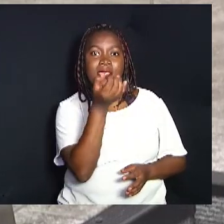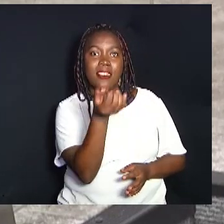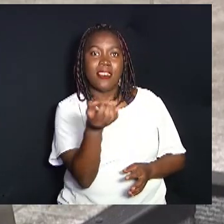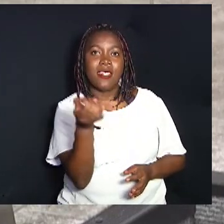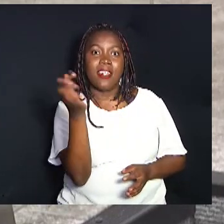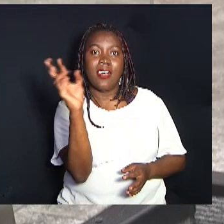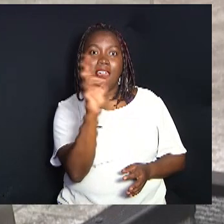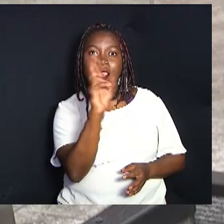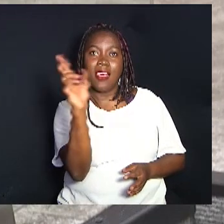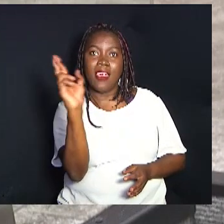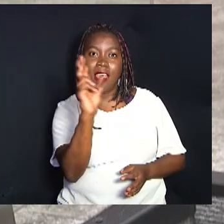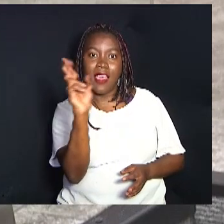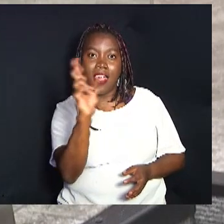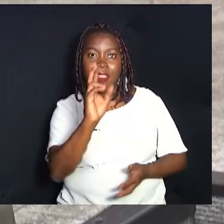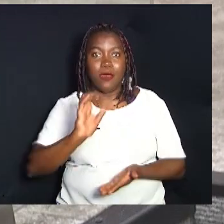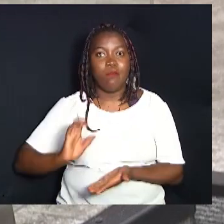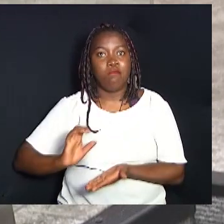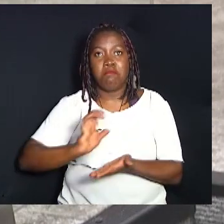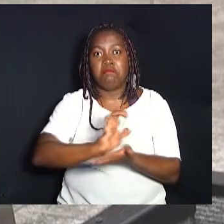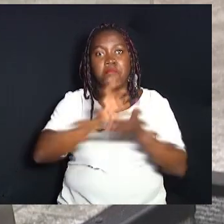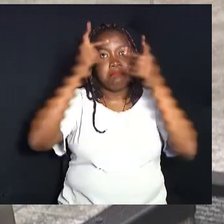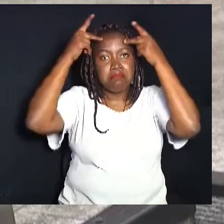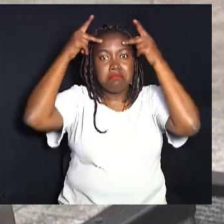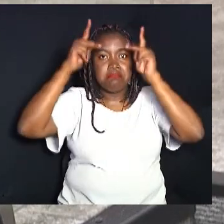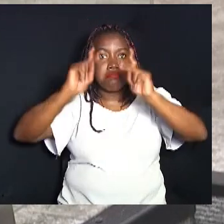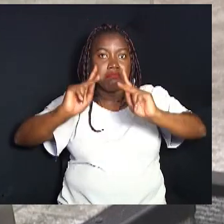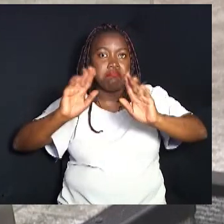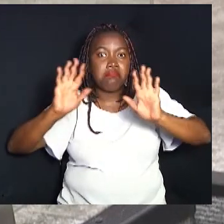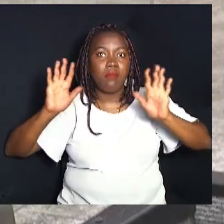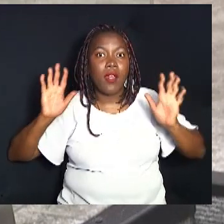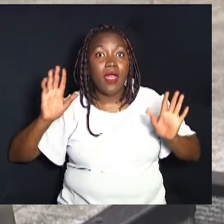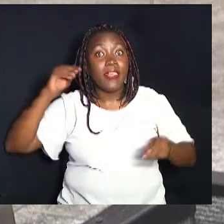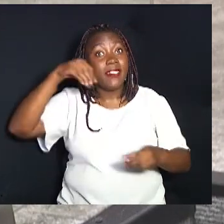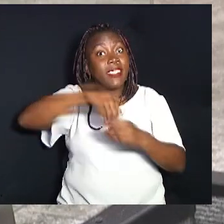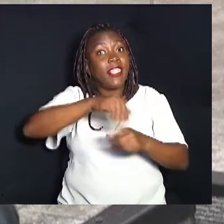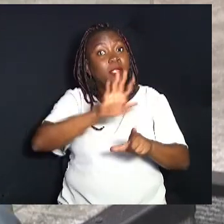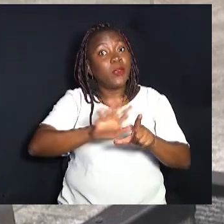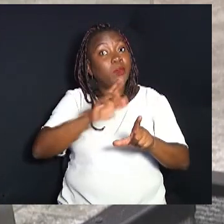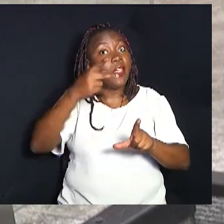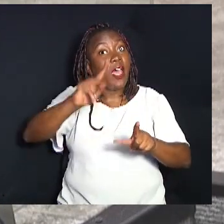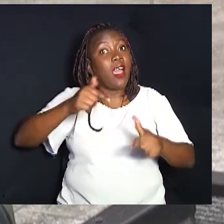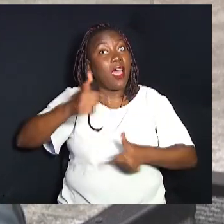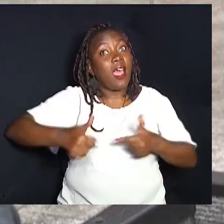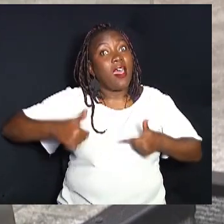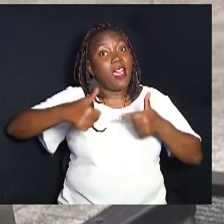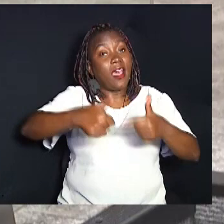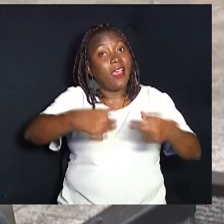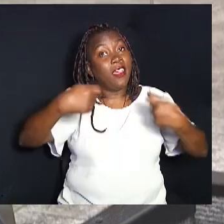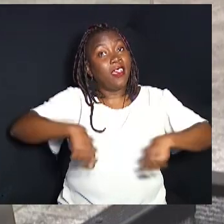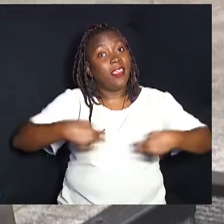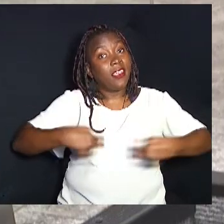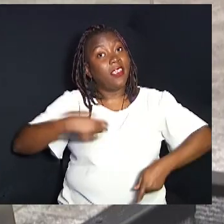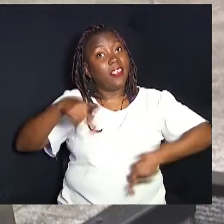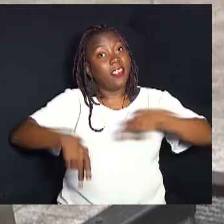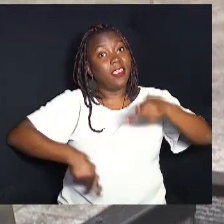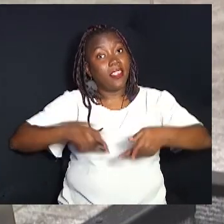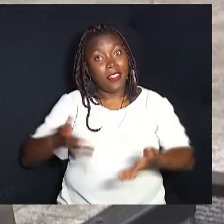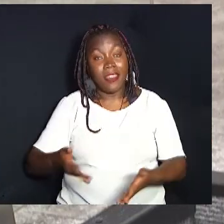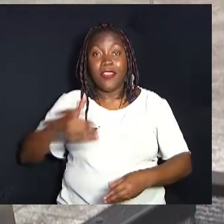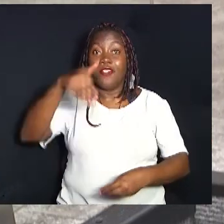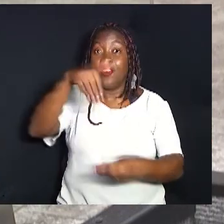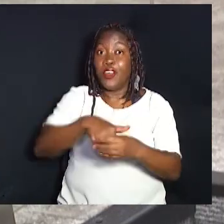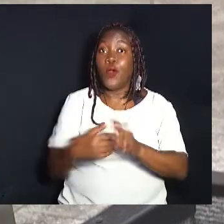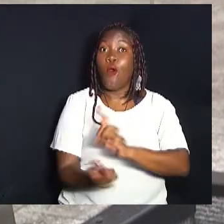para que possa fazer ou aportar onde ele achar necessário, dentro da sua área de atuação, dentro das